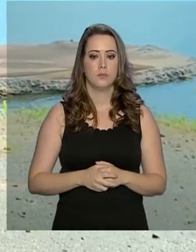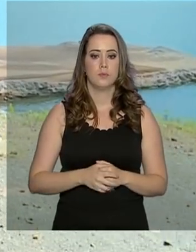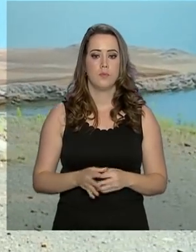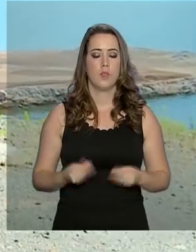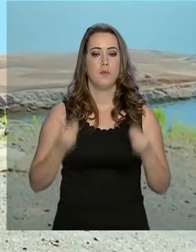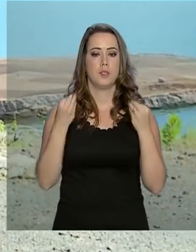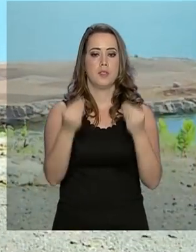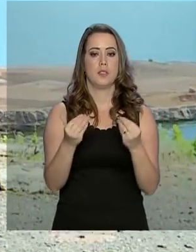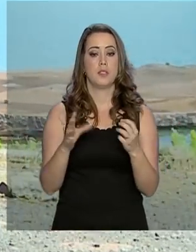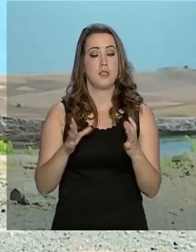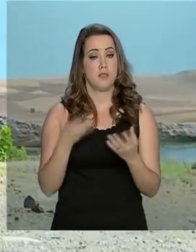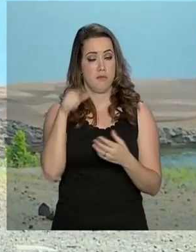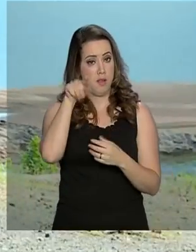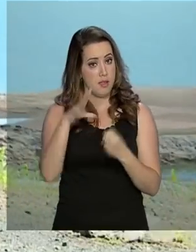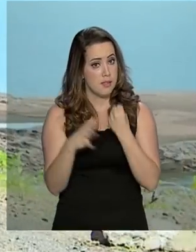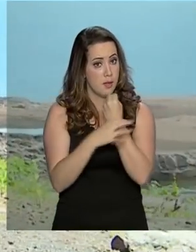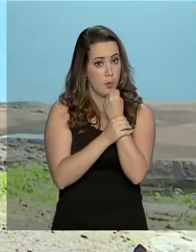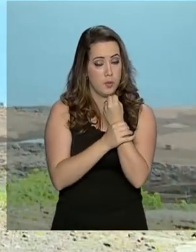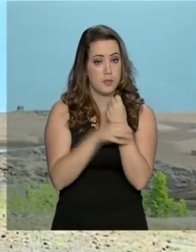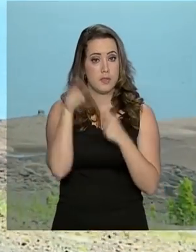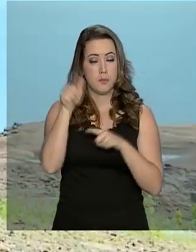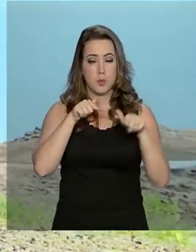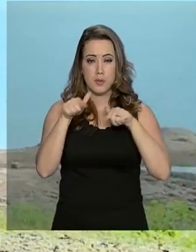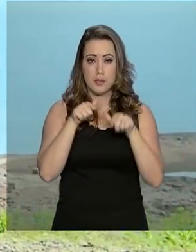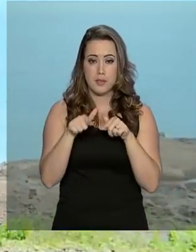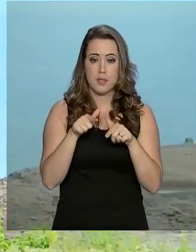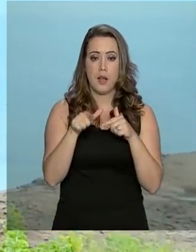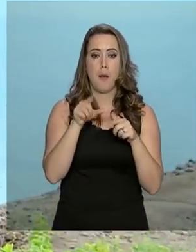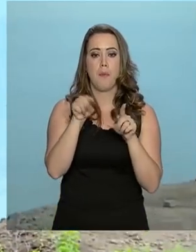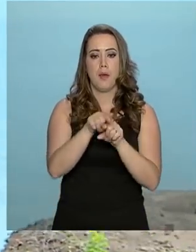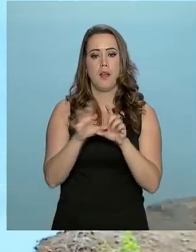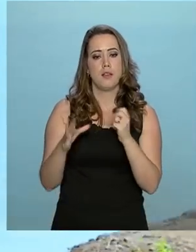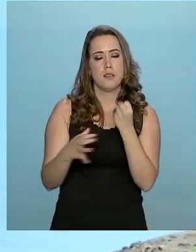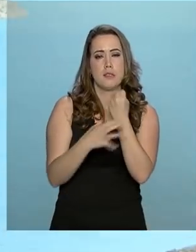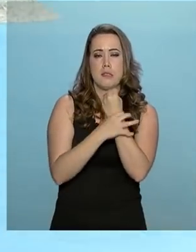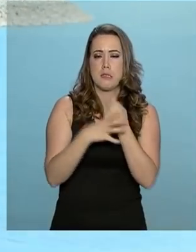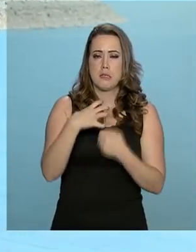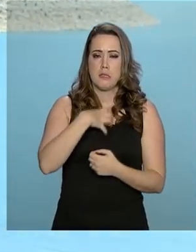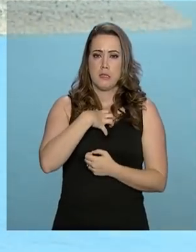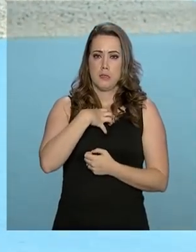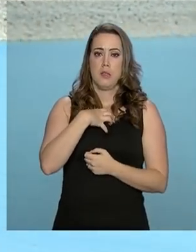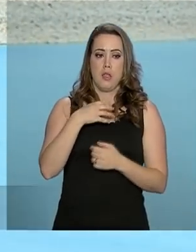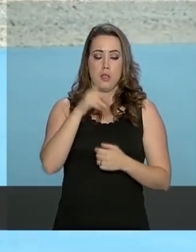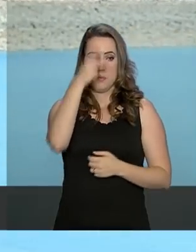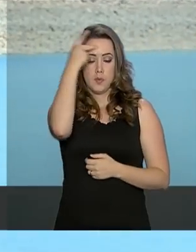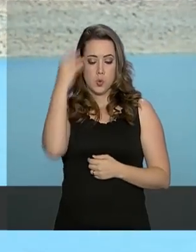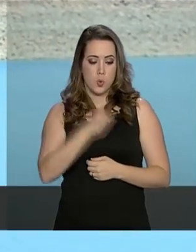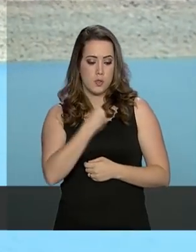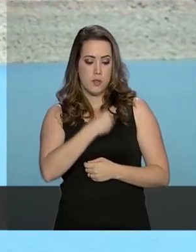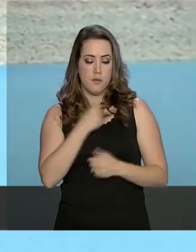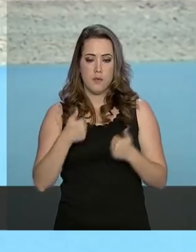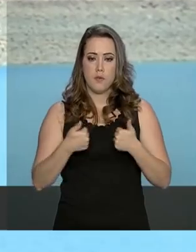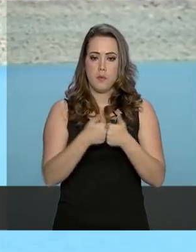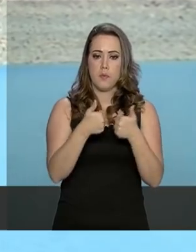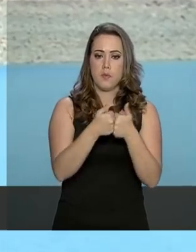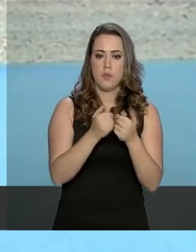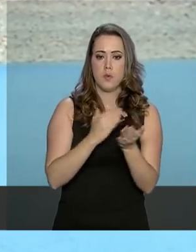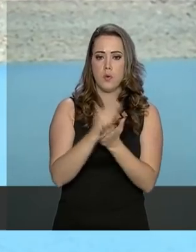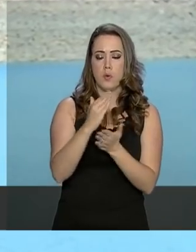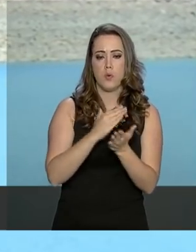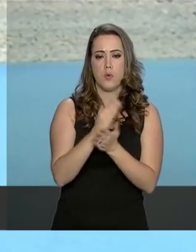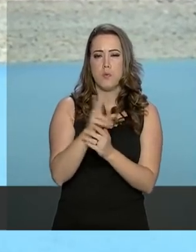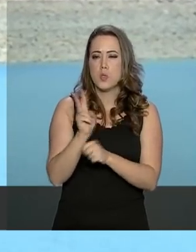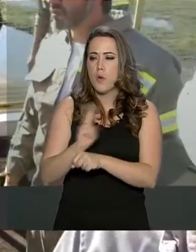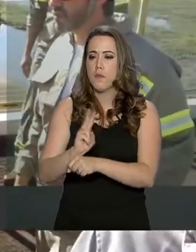garantir que os trabalhadores e os moradores das regiões ribeirinhas fiquem seguros, a ANEEL começou uma vistoria nas barragens das usinas